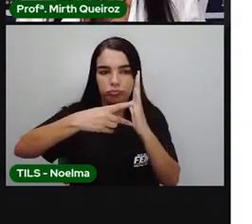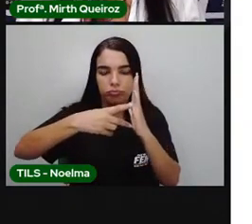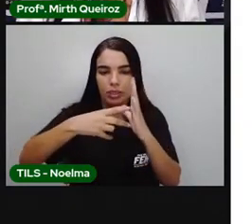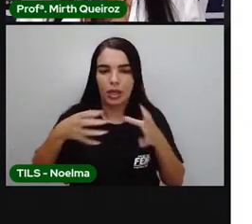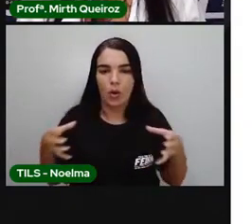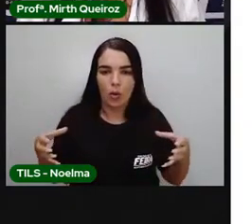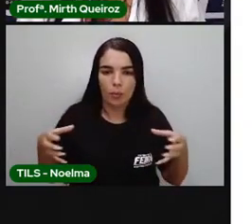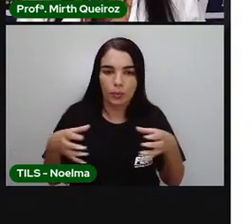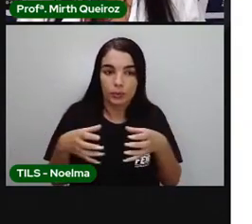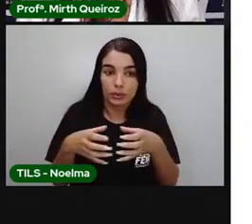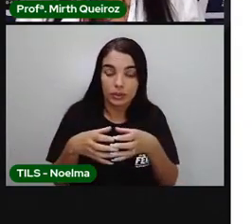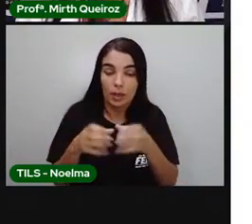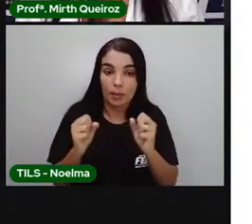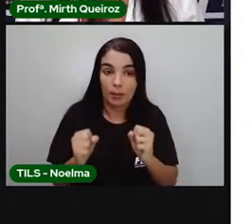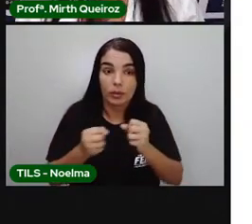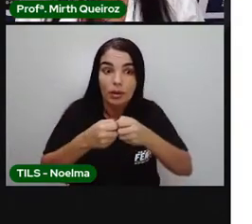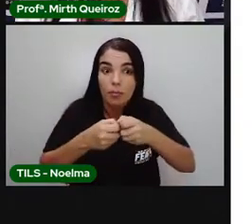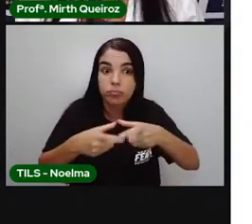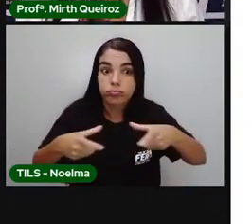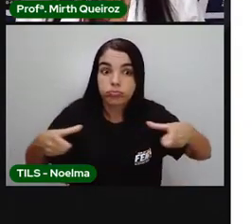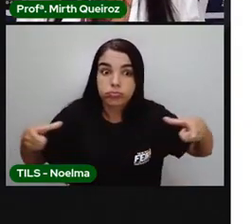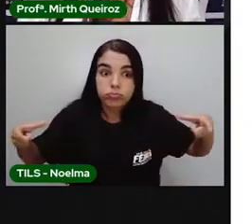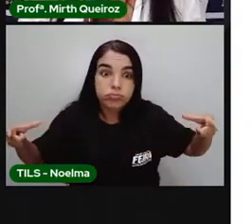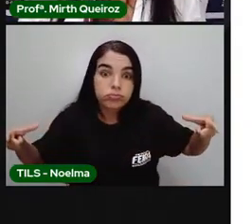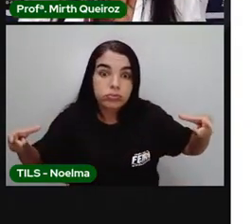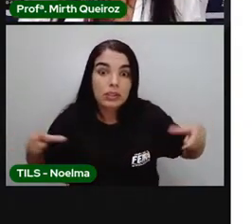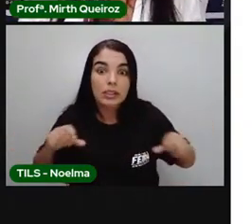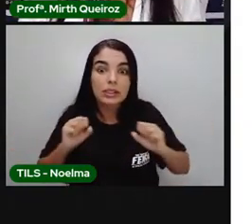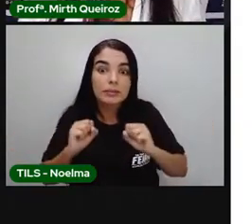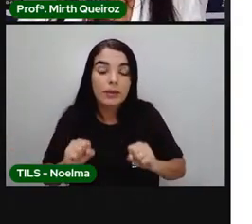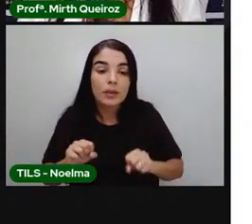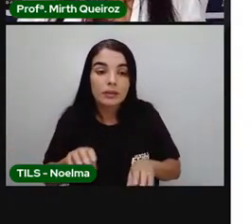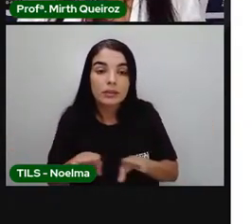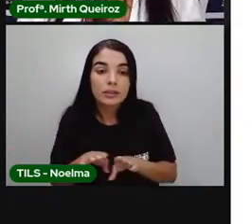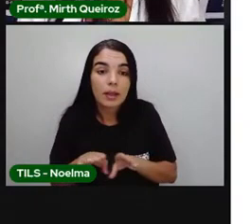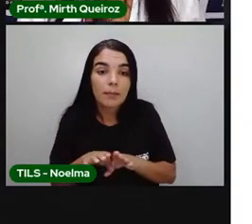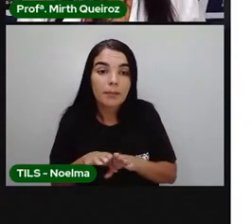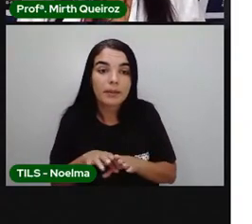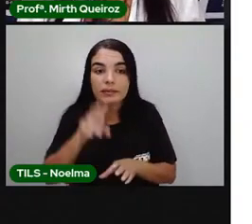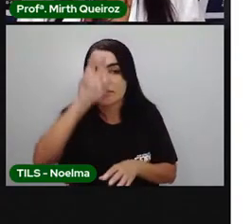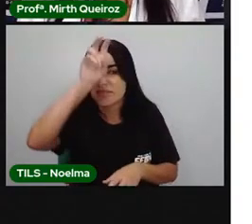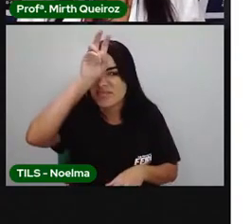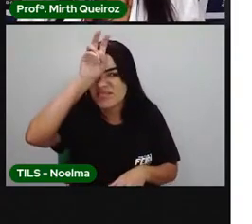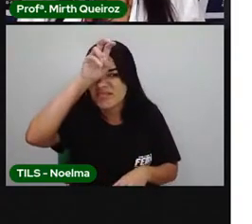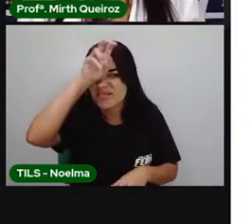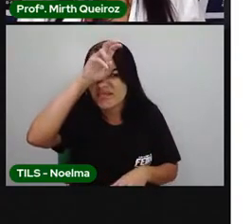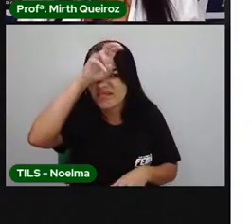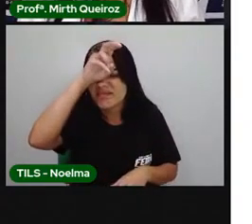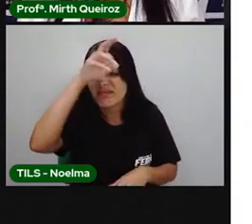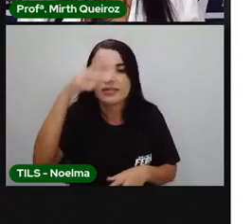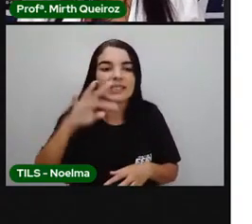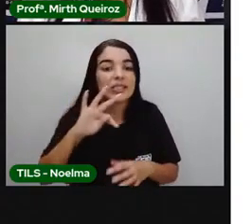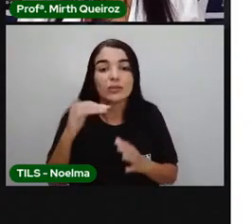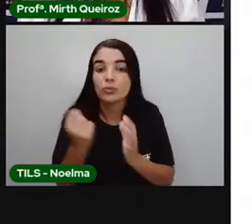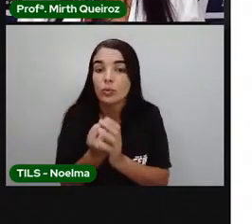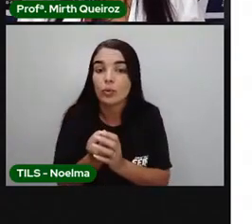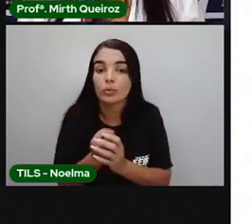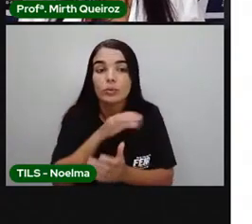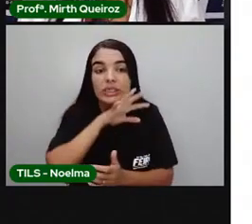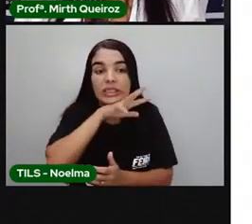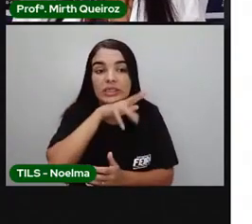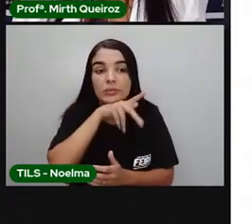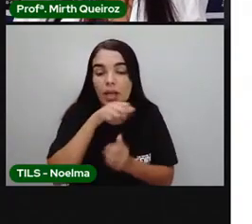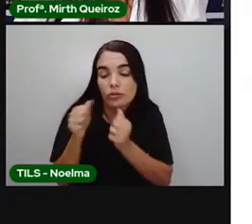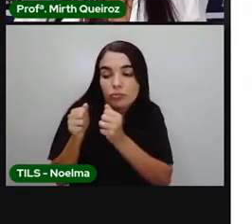amplo e abranger também os insetos, mamíferos e todos os outros animais que vão conviver nessa